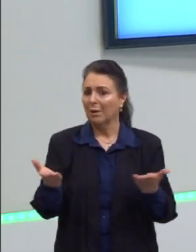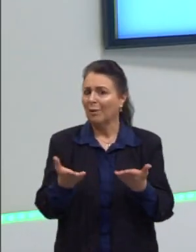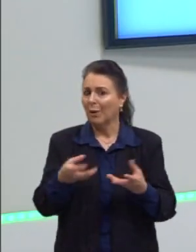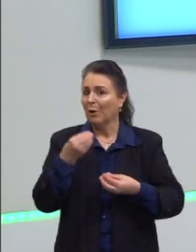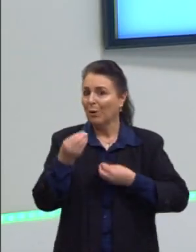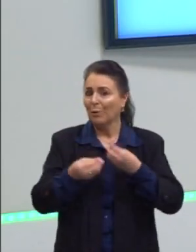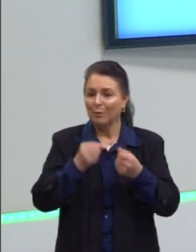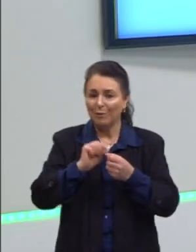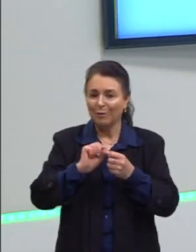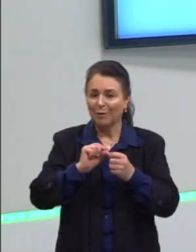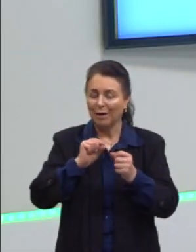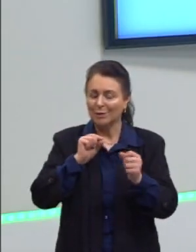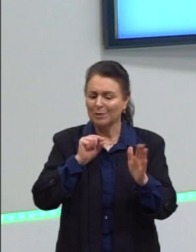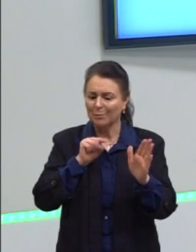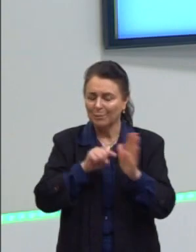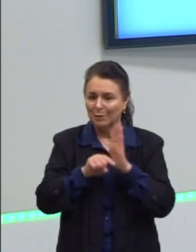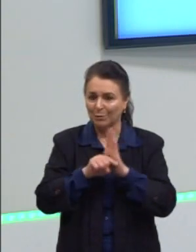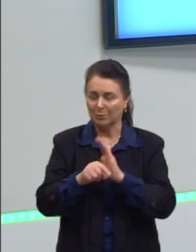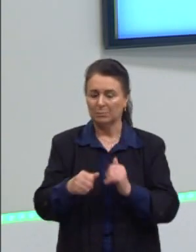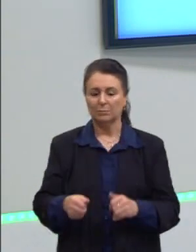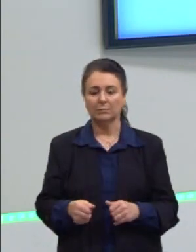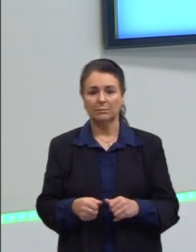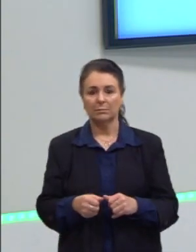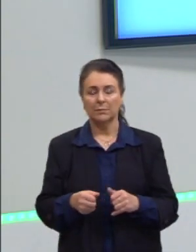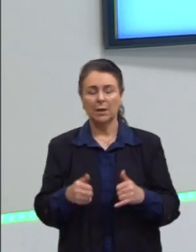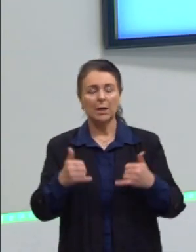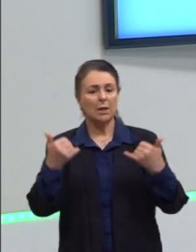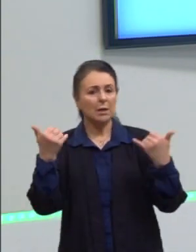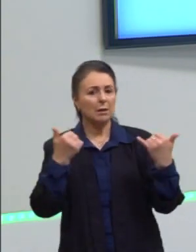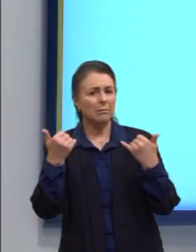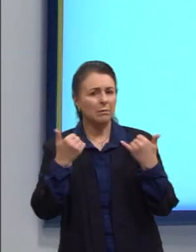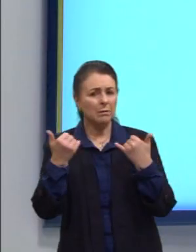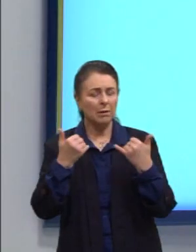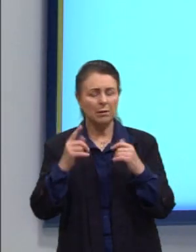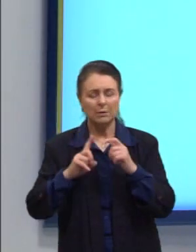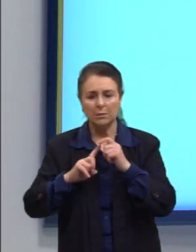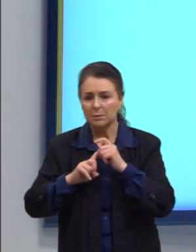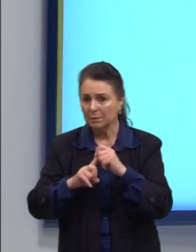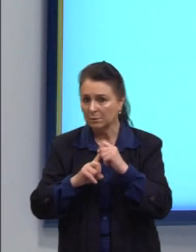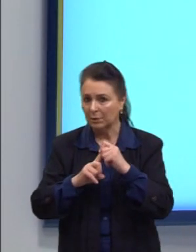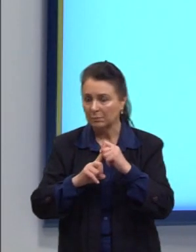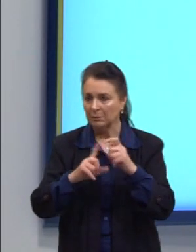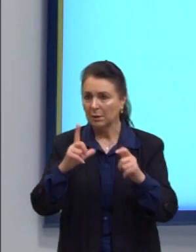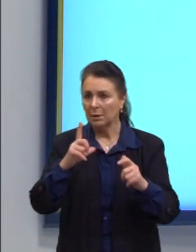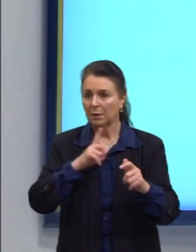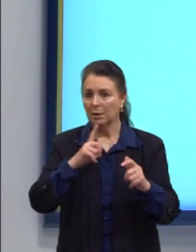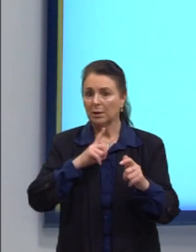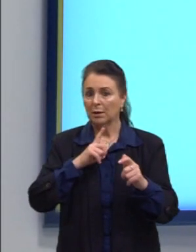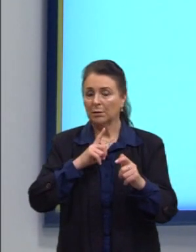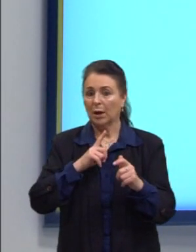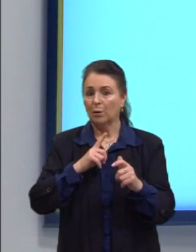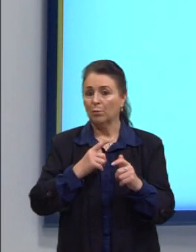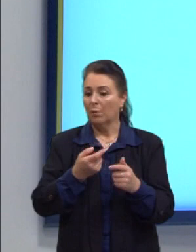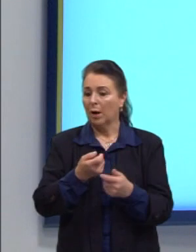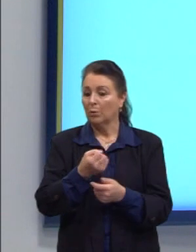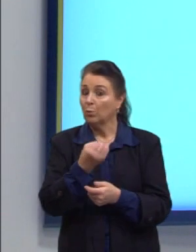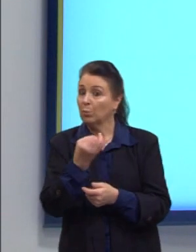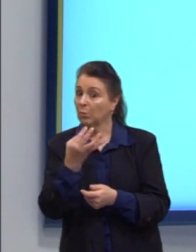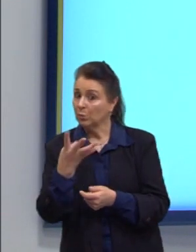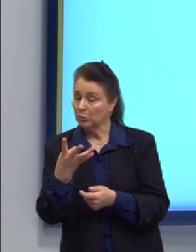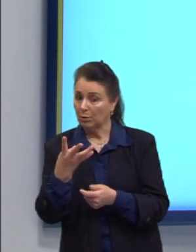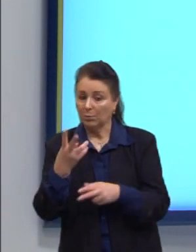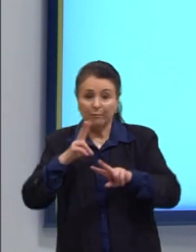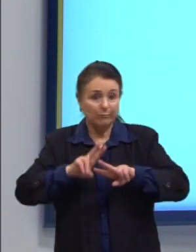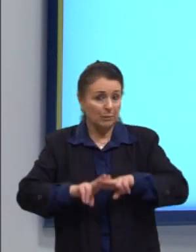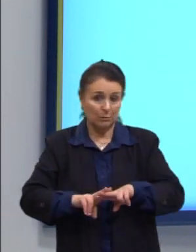nossa questão. Quais são as informações principais? Nós temos uma taxa fixa, que daí não depende